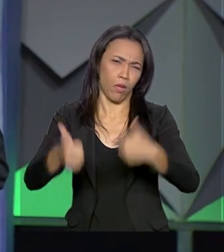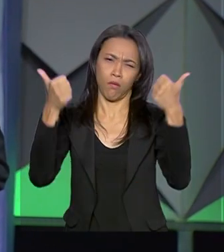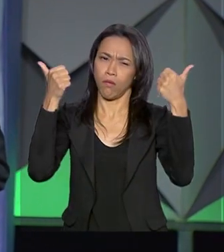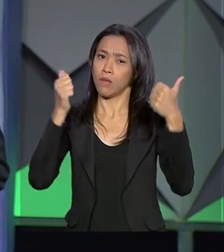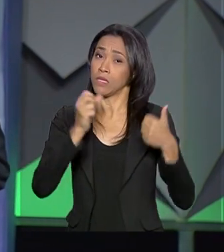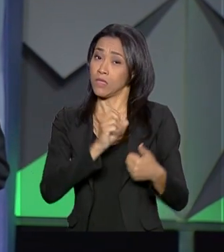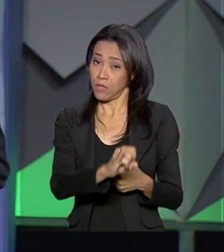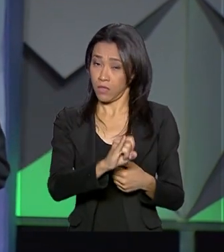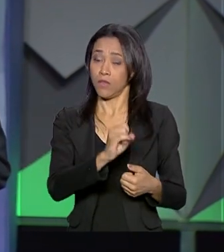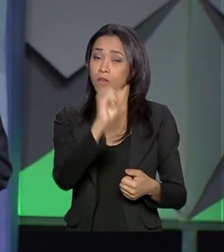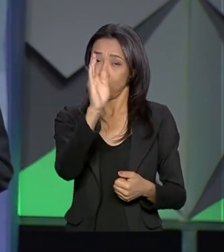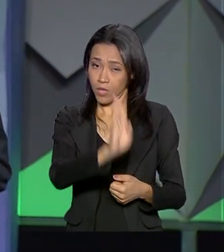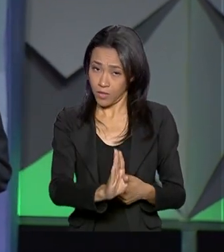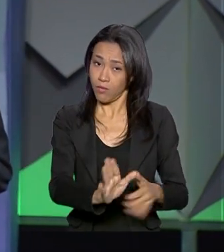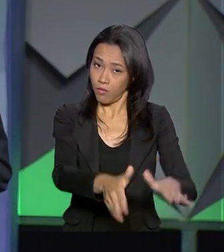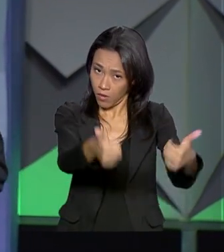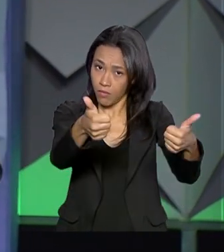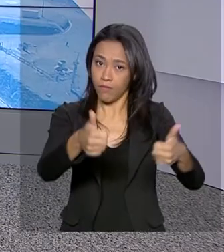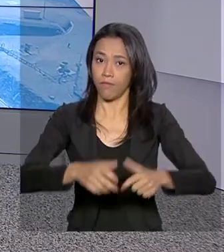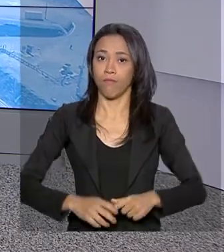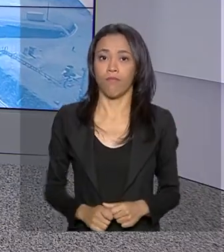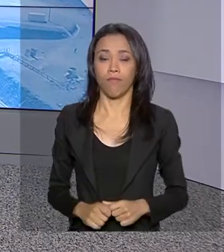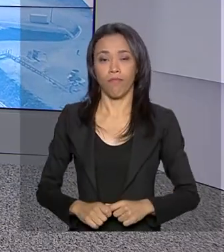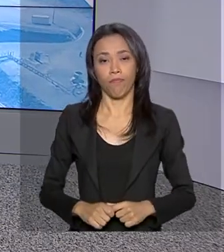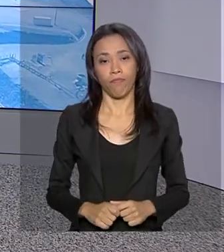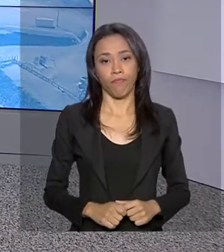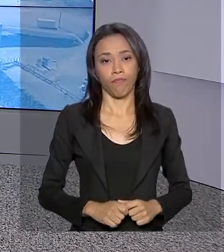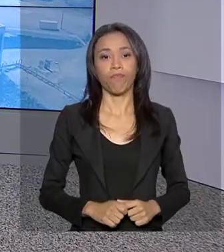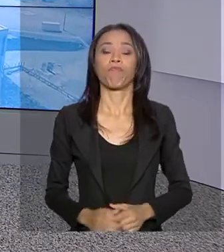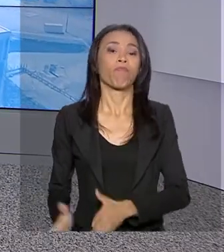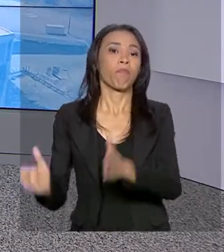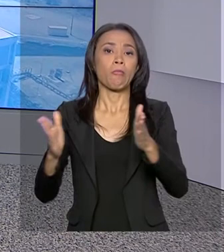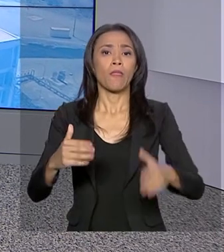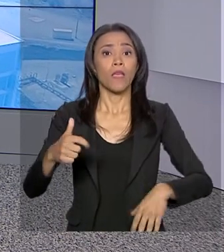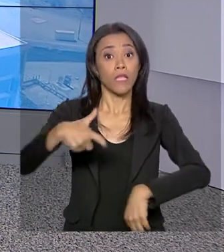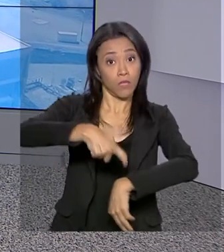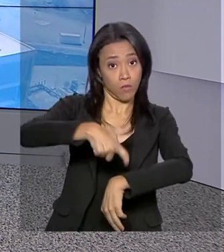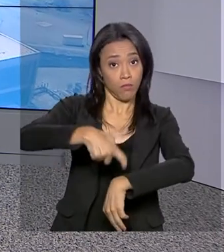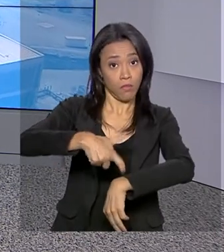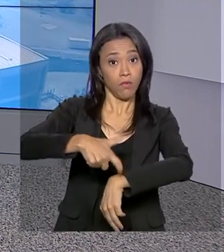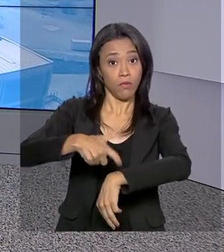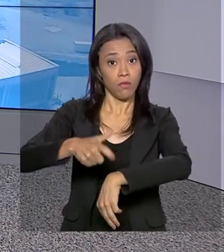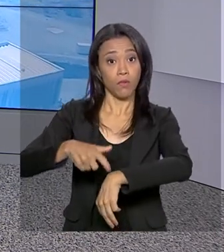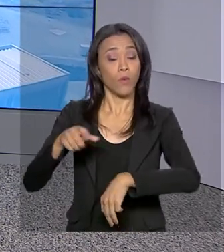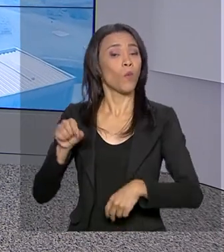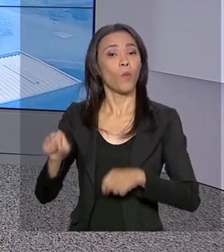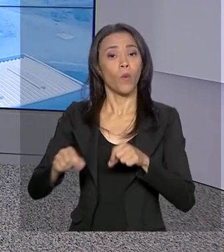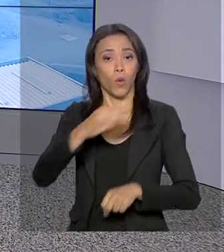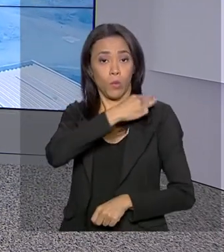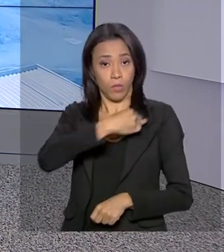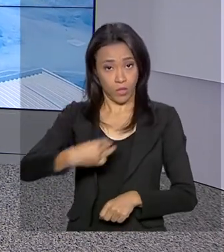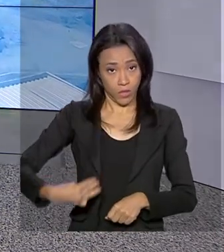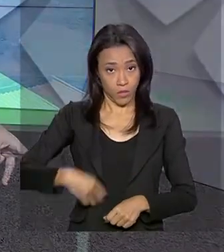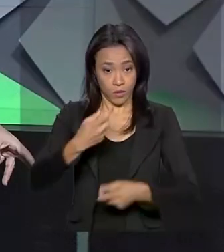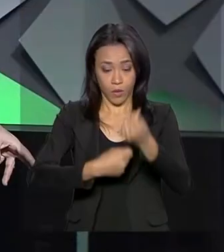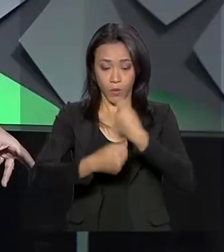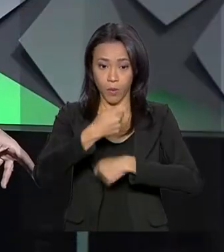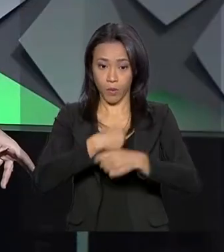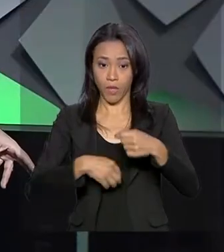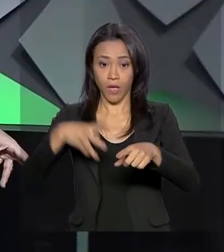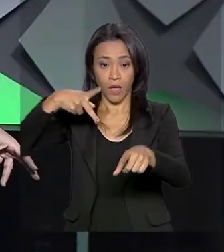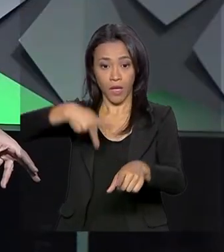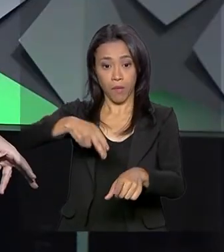Brasil também melhorar. E neste momento, o ministro da Economia, Paulo Guedes, fala